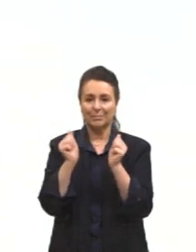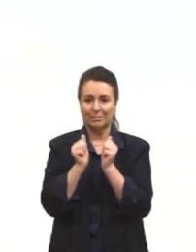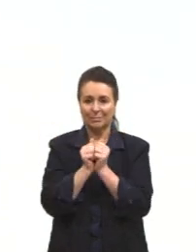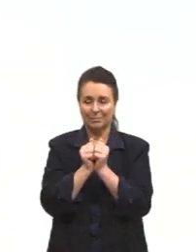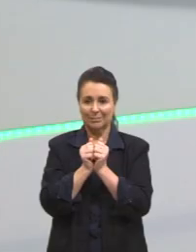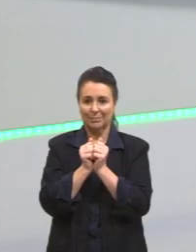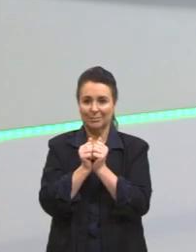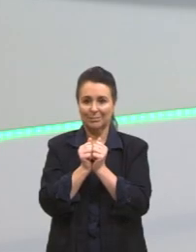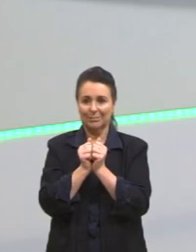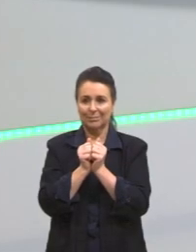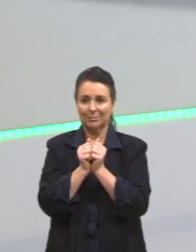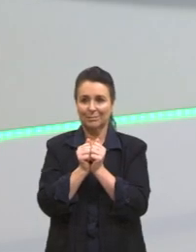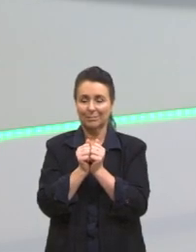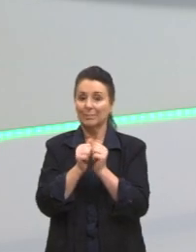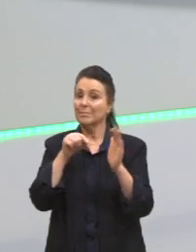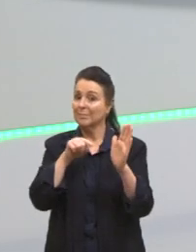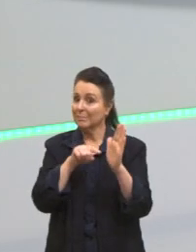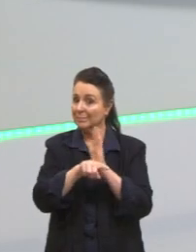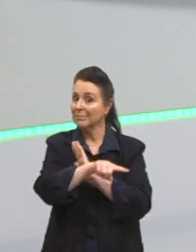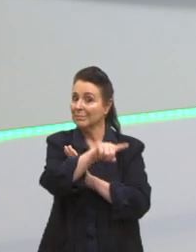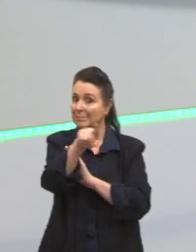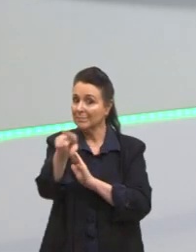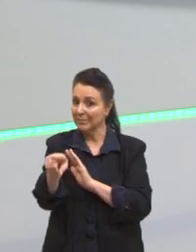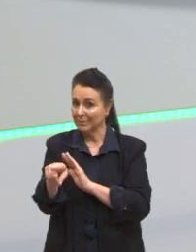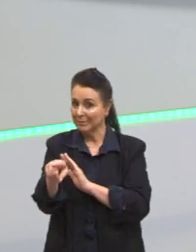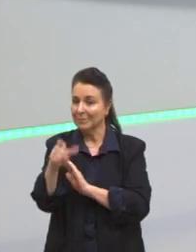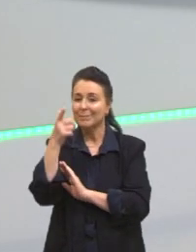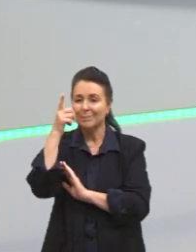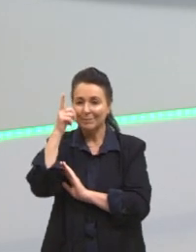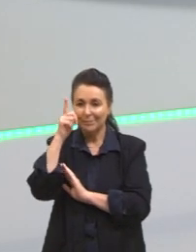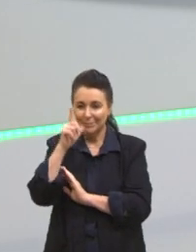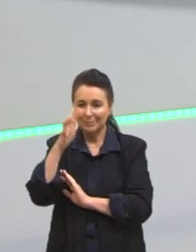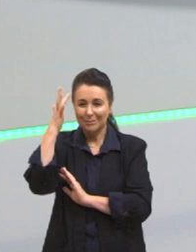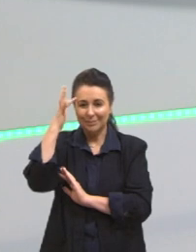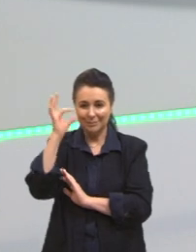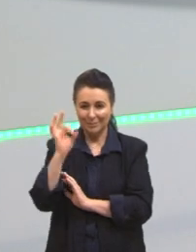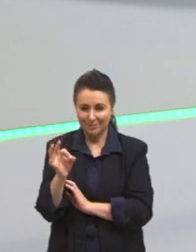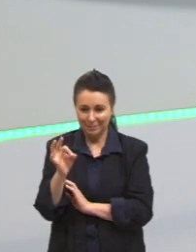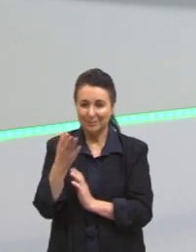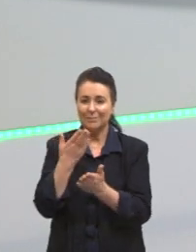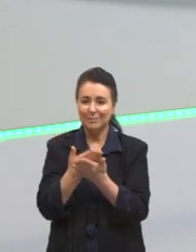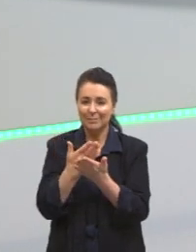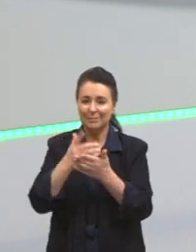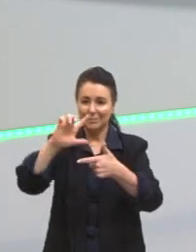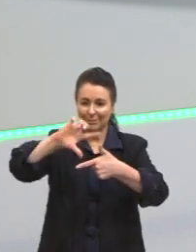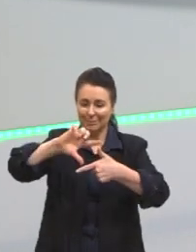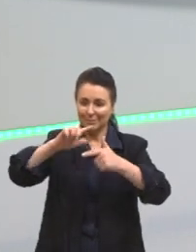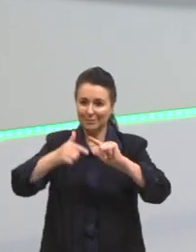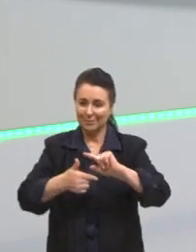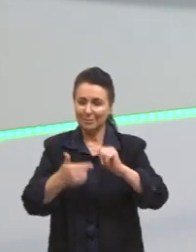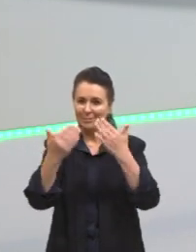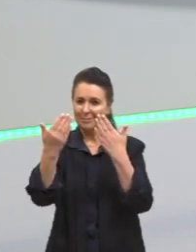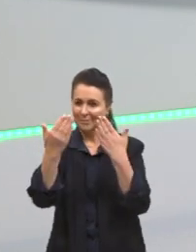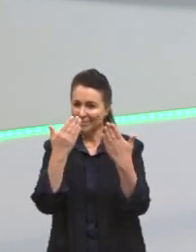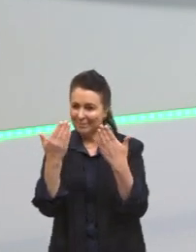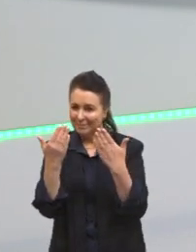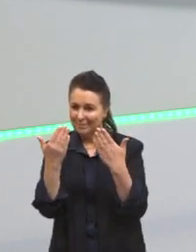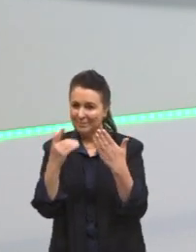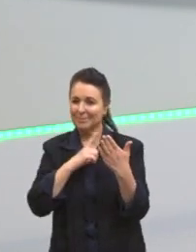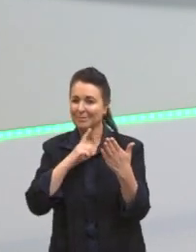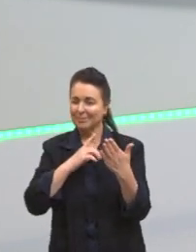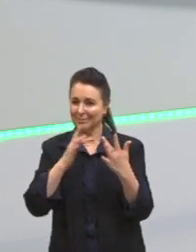Aí, gente, né, pergunto para vocês, vocês conseguiram compreender, né, o estudo da geometria analítica, ficaram com